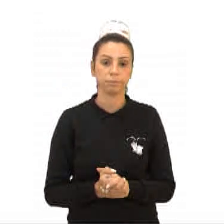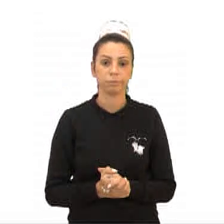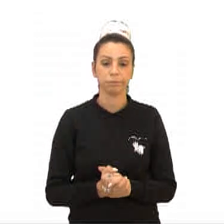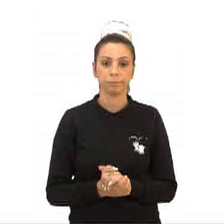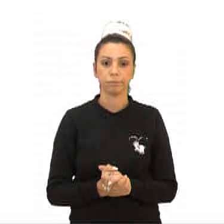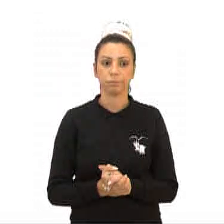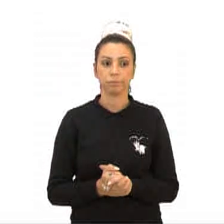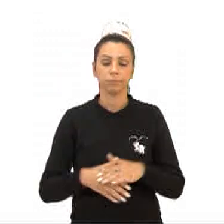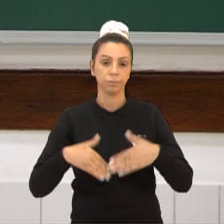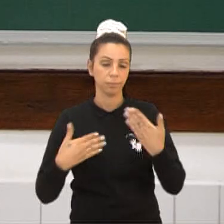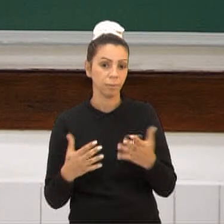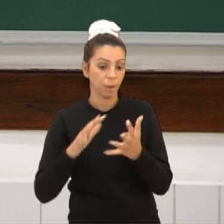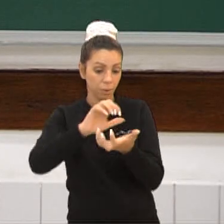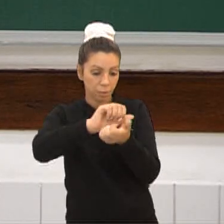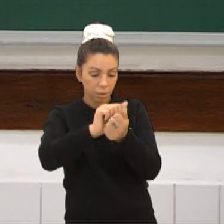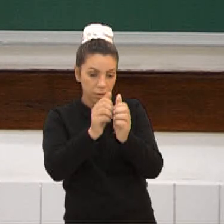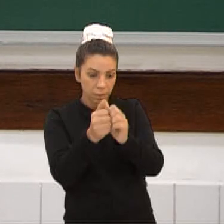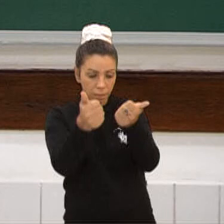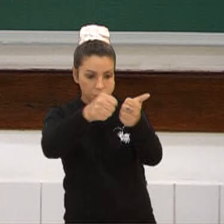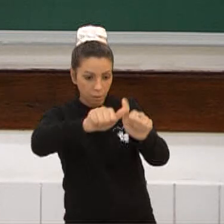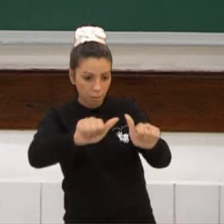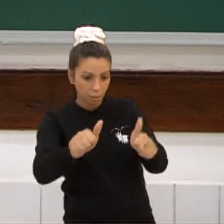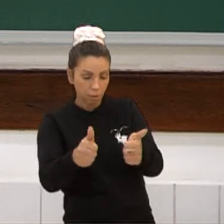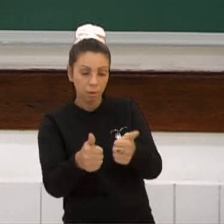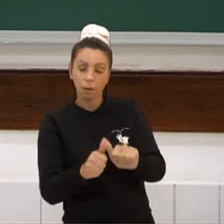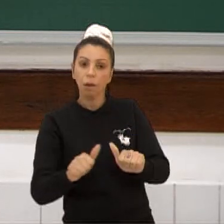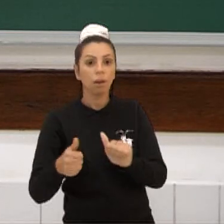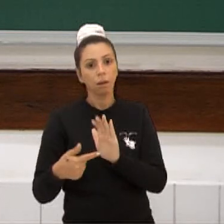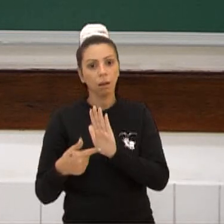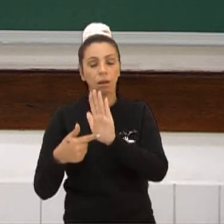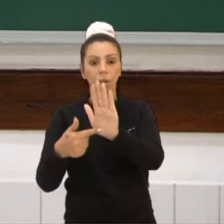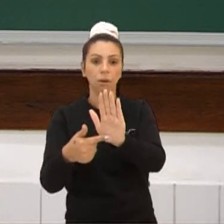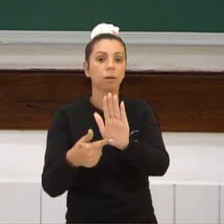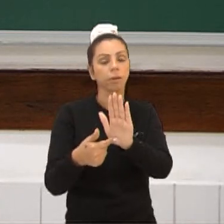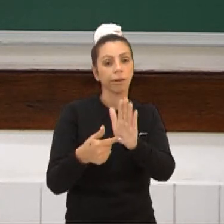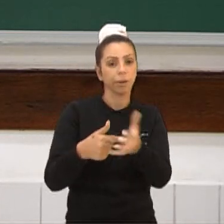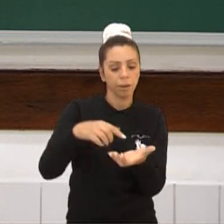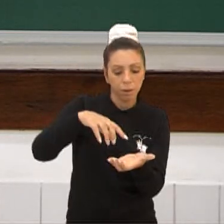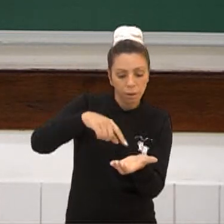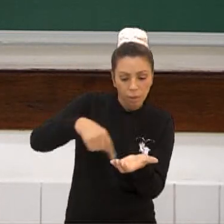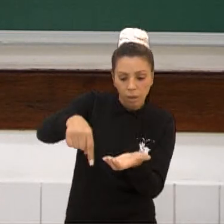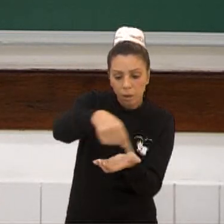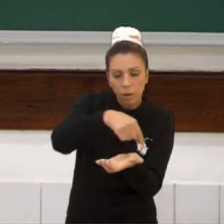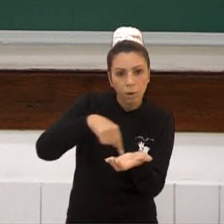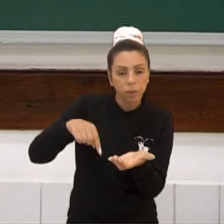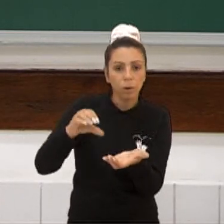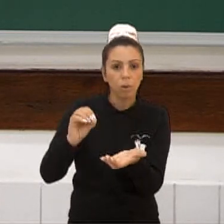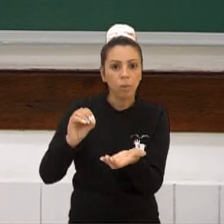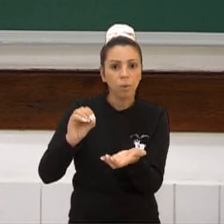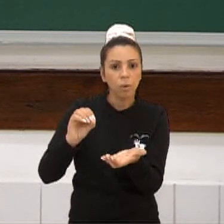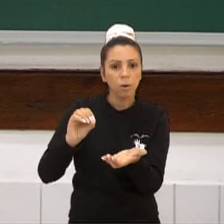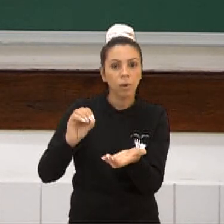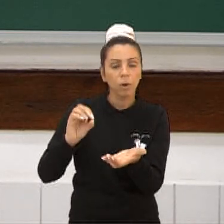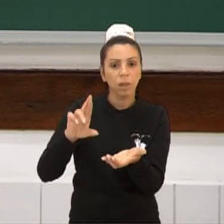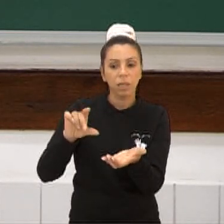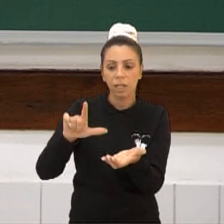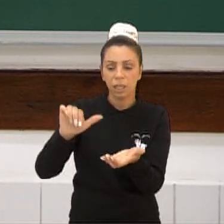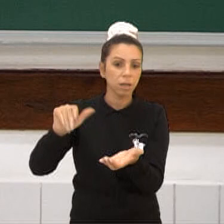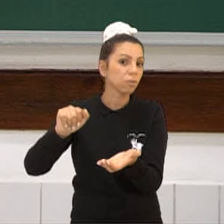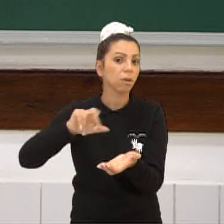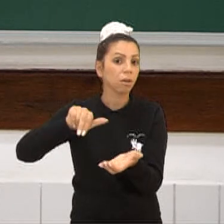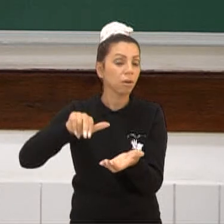Então, no caso a cerâmica, era uma coisa que destacava demais. Como eu falei, não existia a roda de oleiro. Eles faziam totalmente a